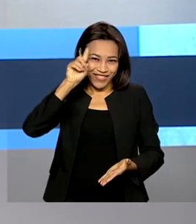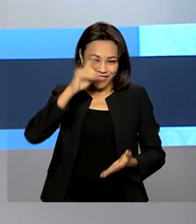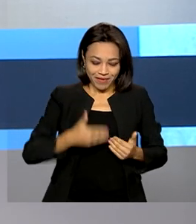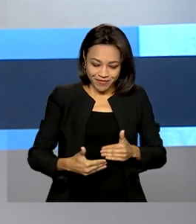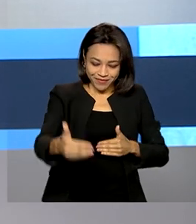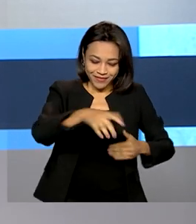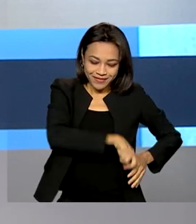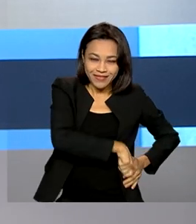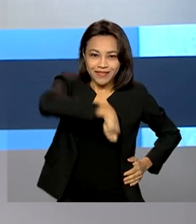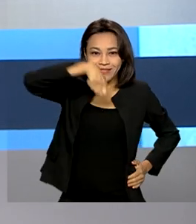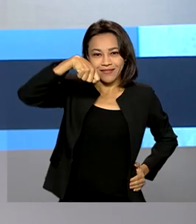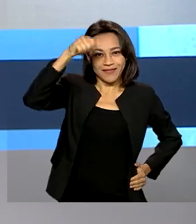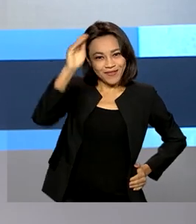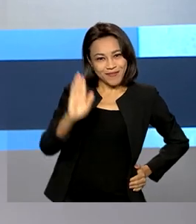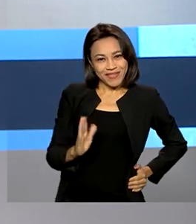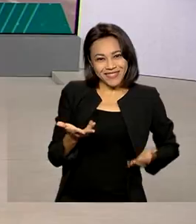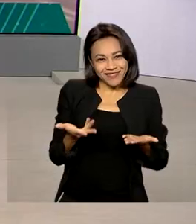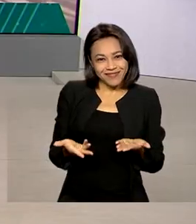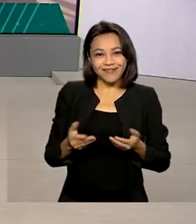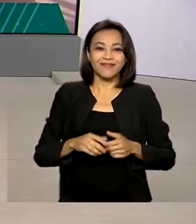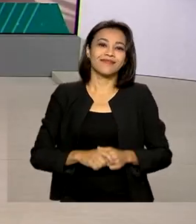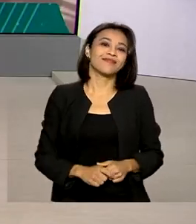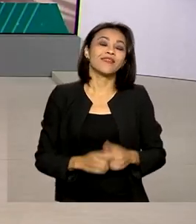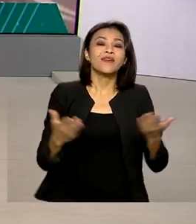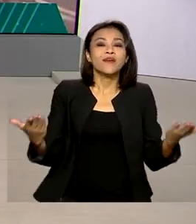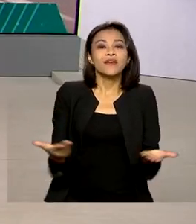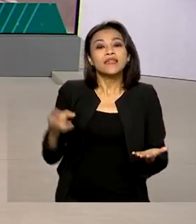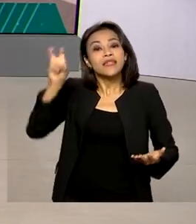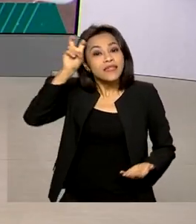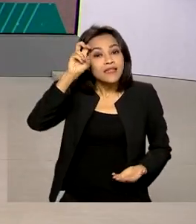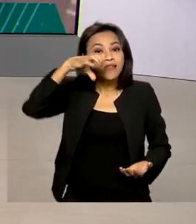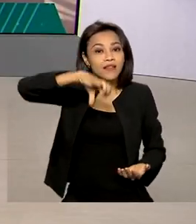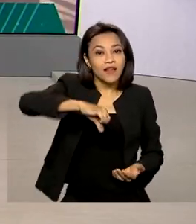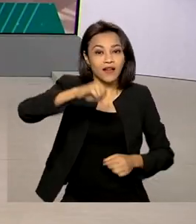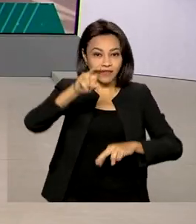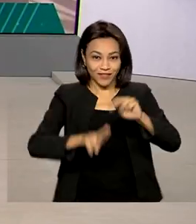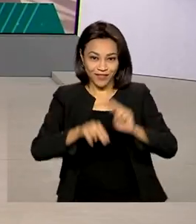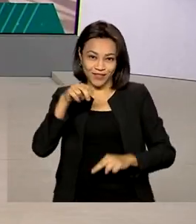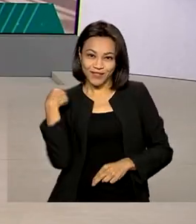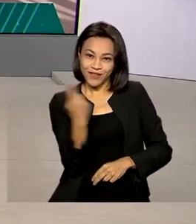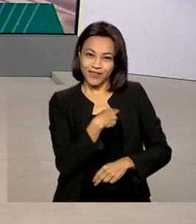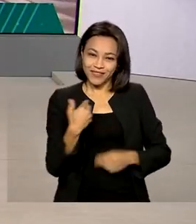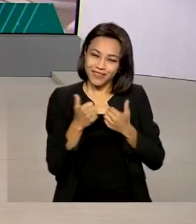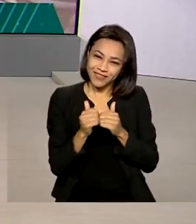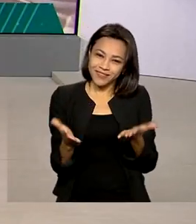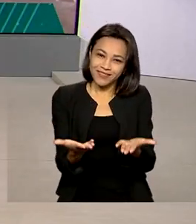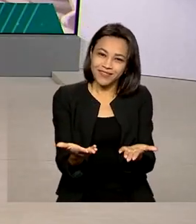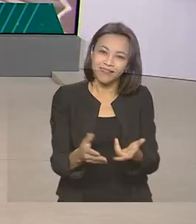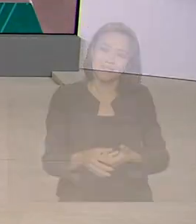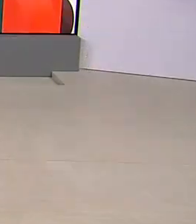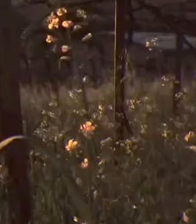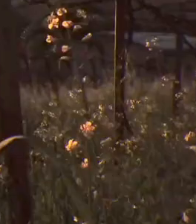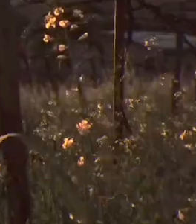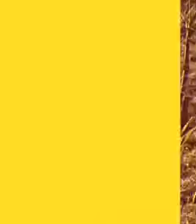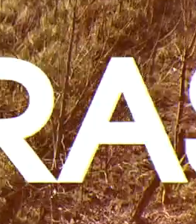independência do Brasil. Quinta-feira, 9 de junho, o Brasil em Dia já está no ar.